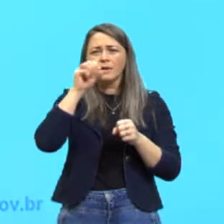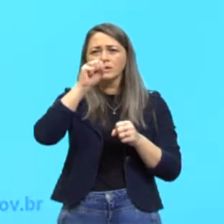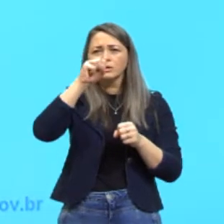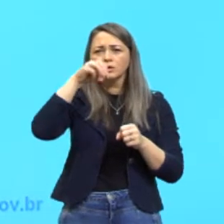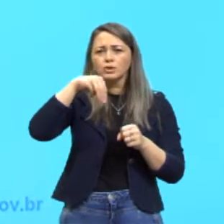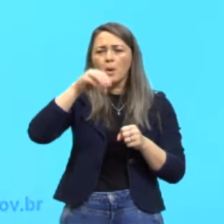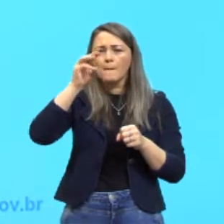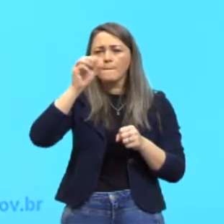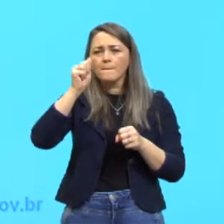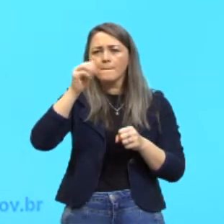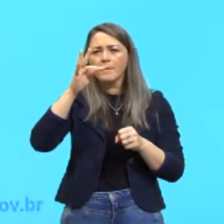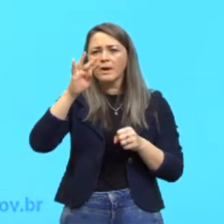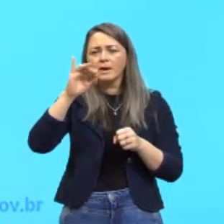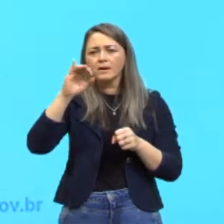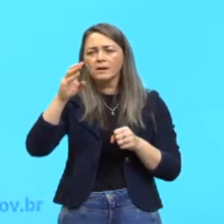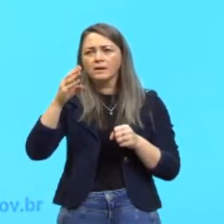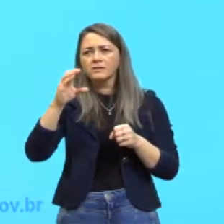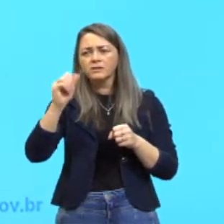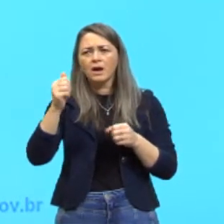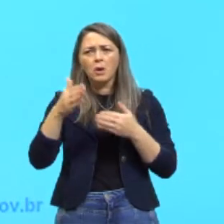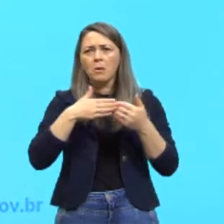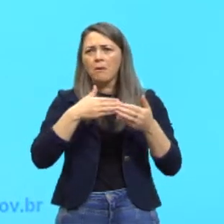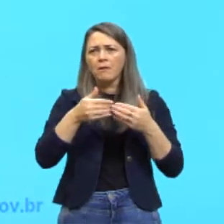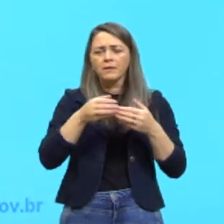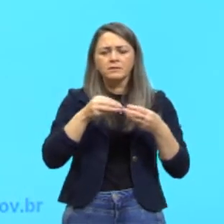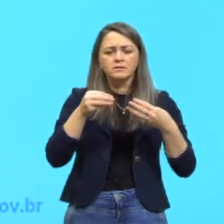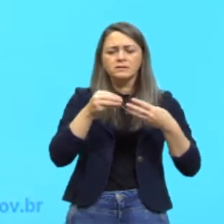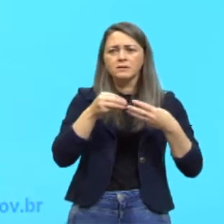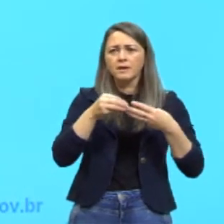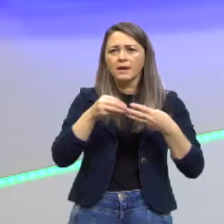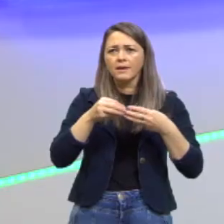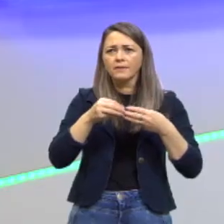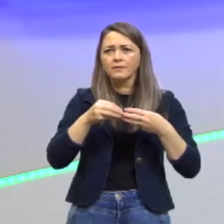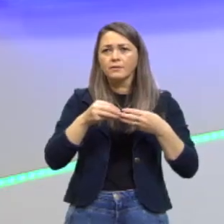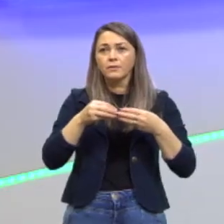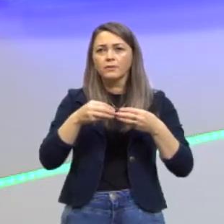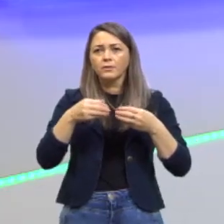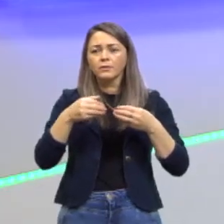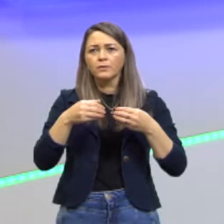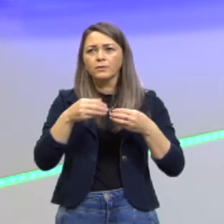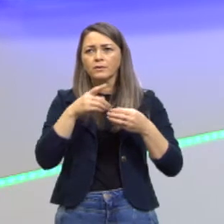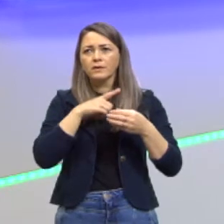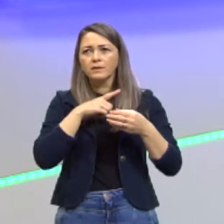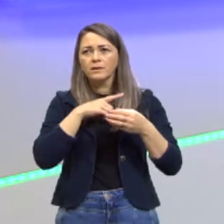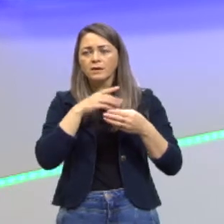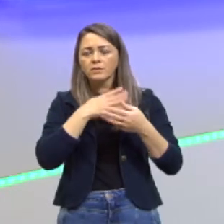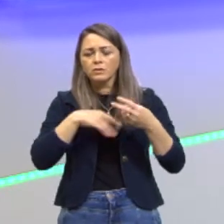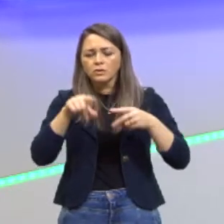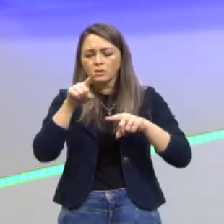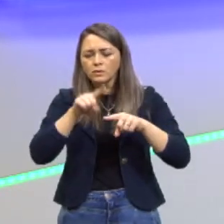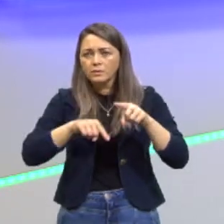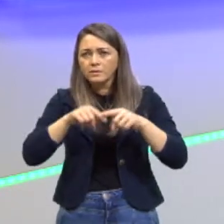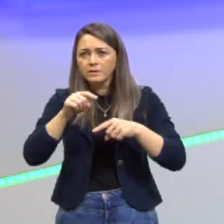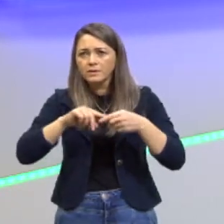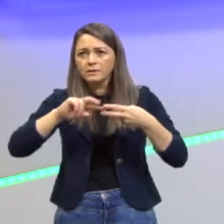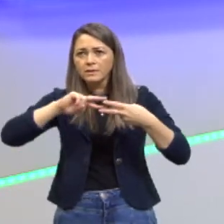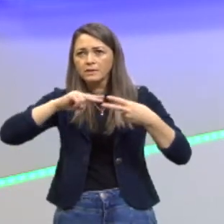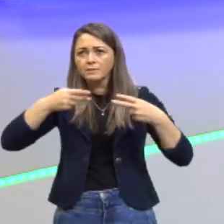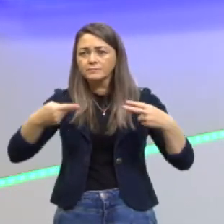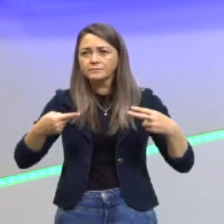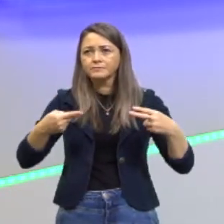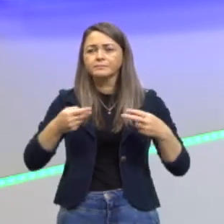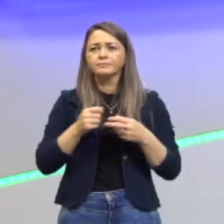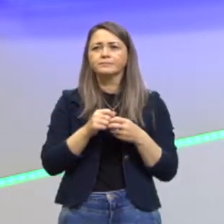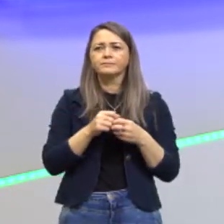São células, qualquer célula do nosso corpo, que possuem todo o material genético. Nossas